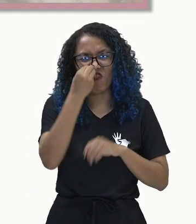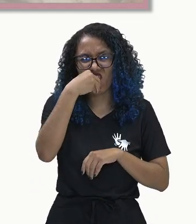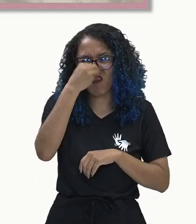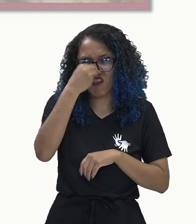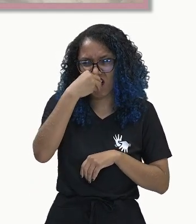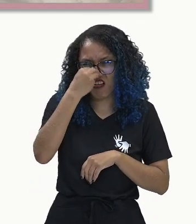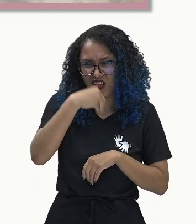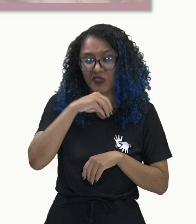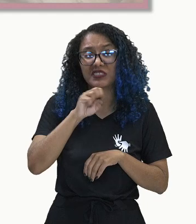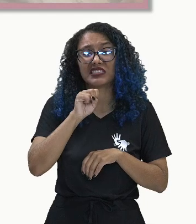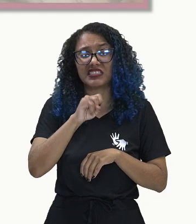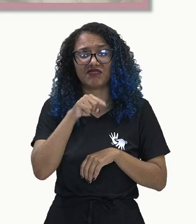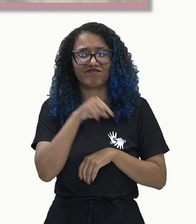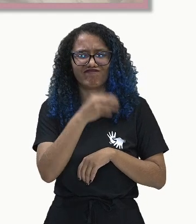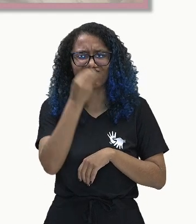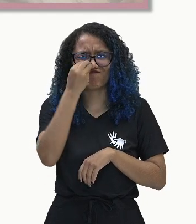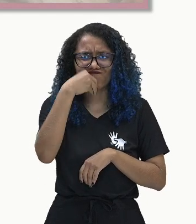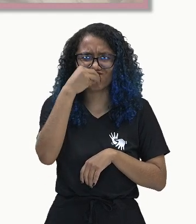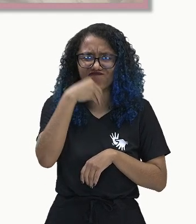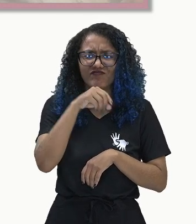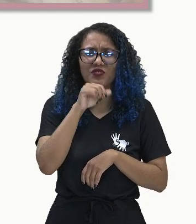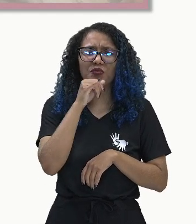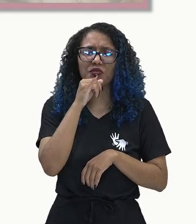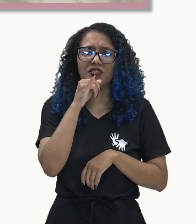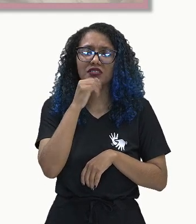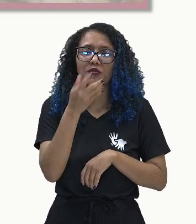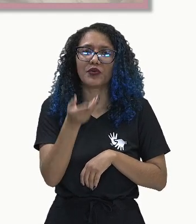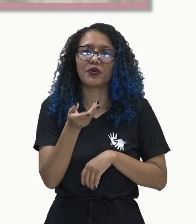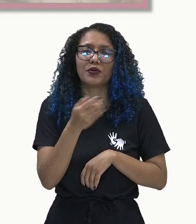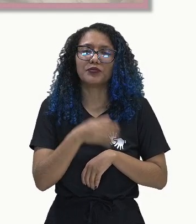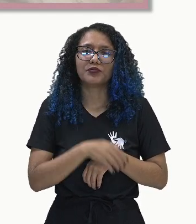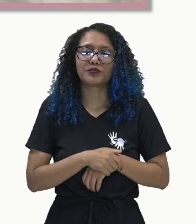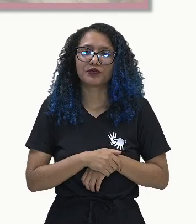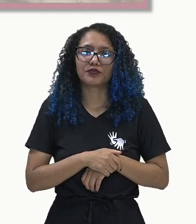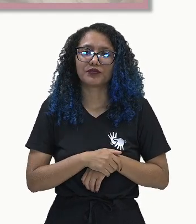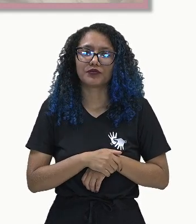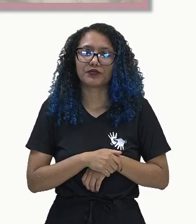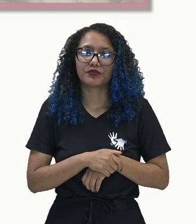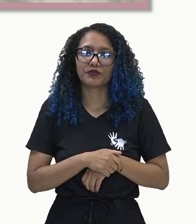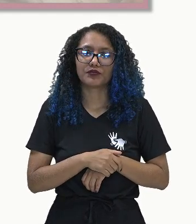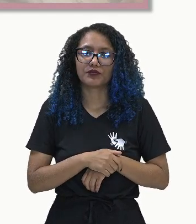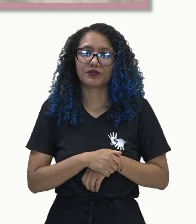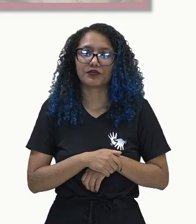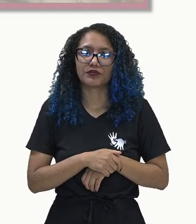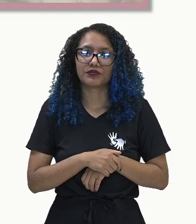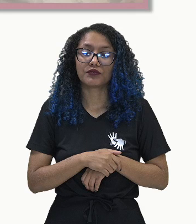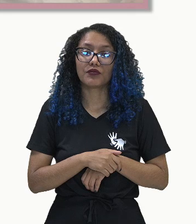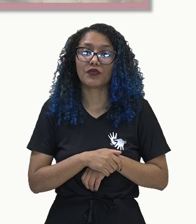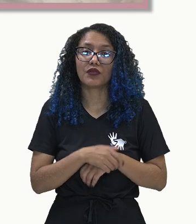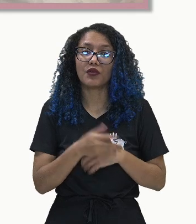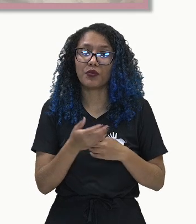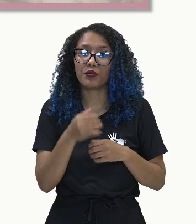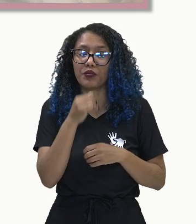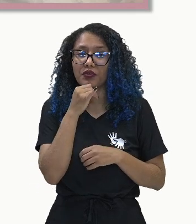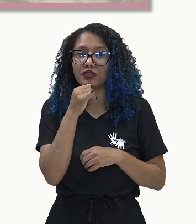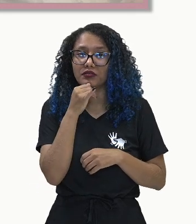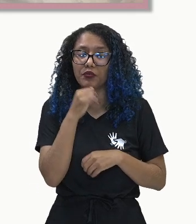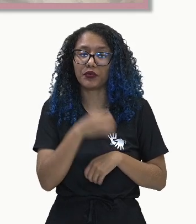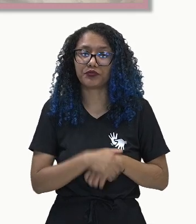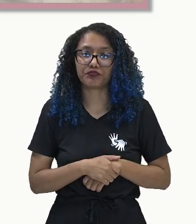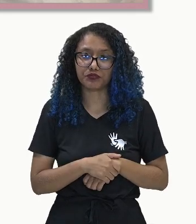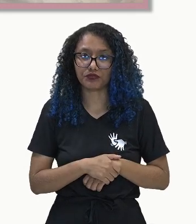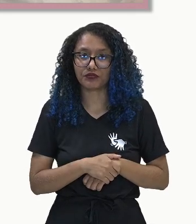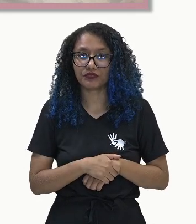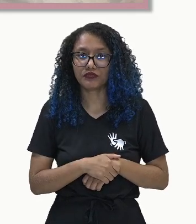comprometido, como aquelas que possuem a síndrome da imunodeficiência adquirida, ou